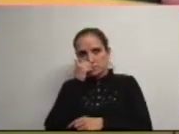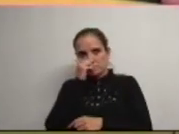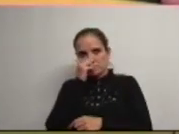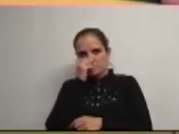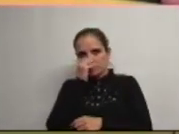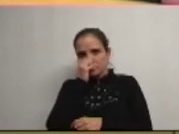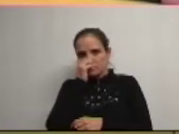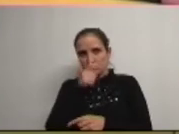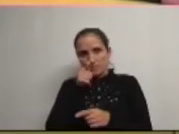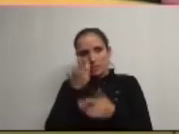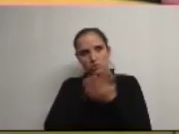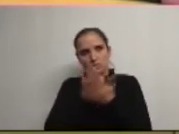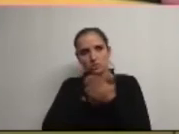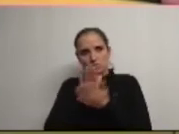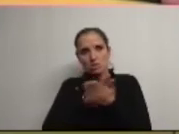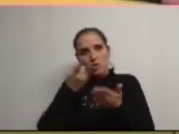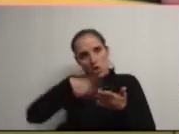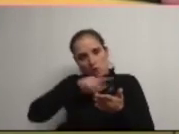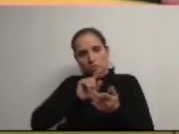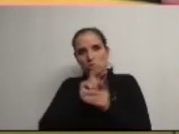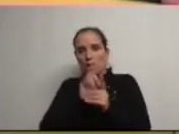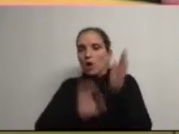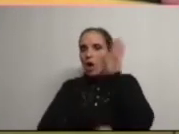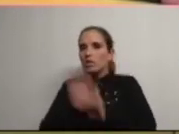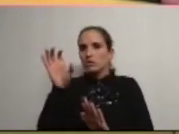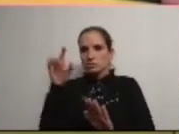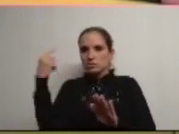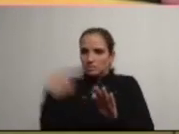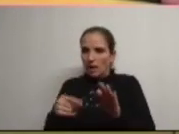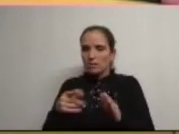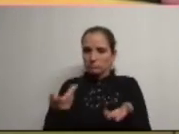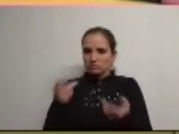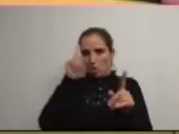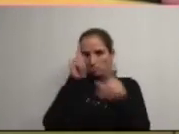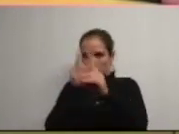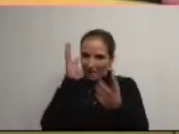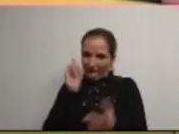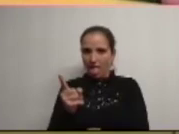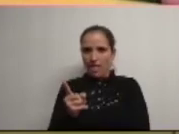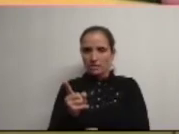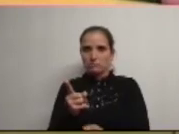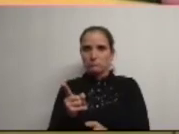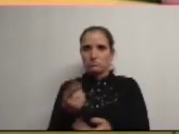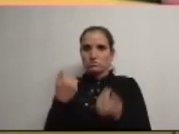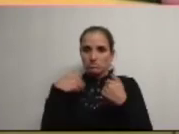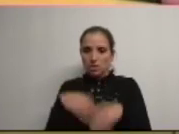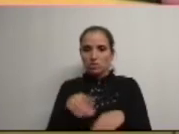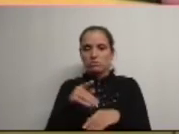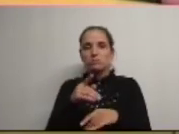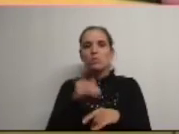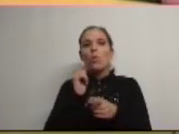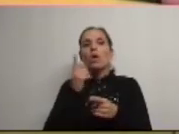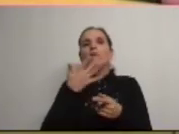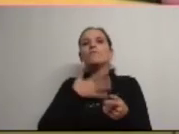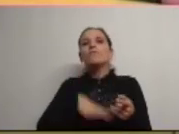situação é isso nós ficamos com condições para ok agora o que é que